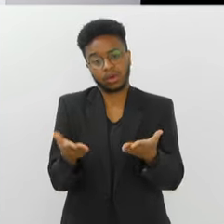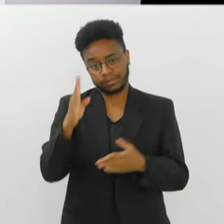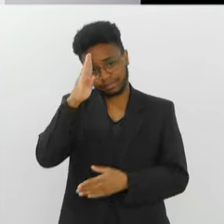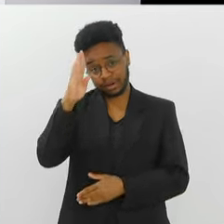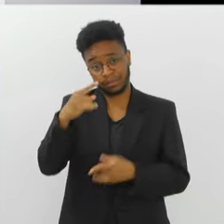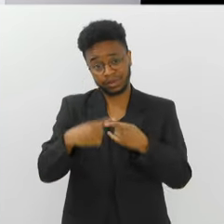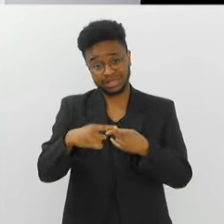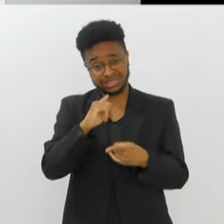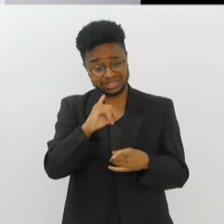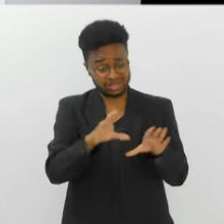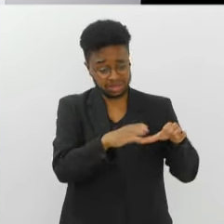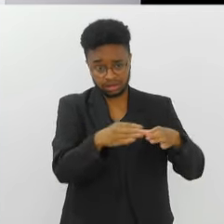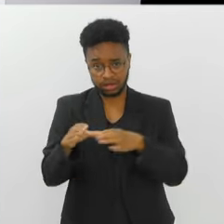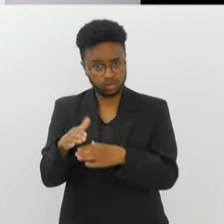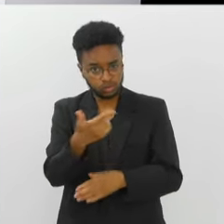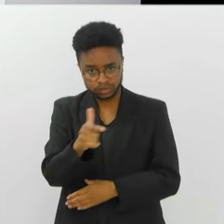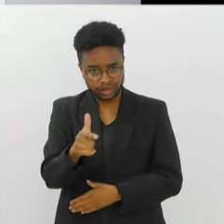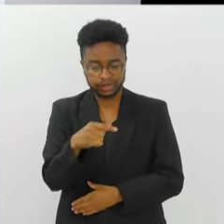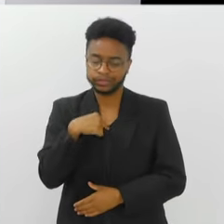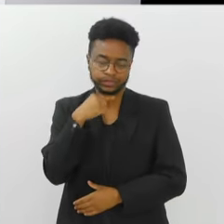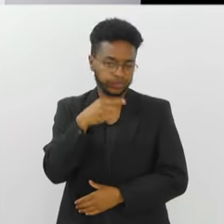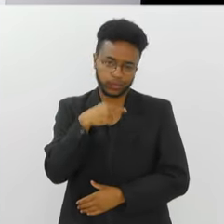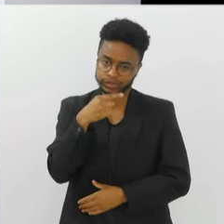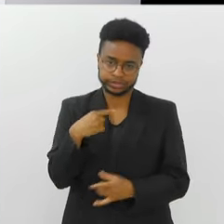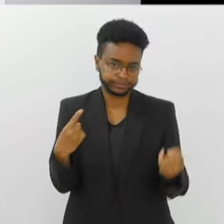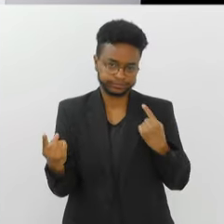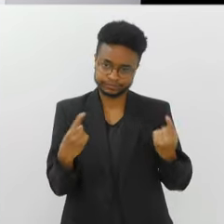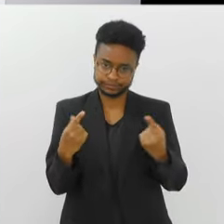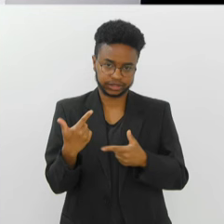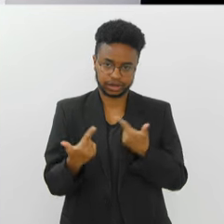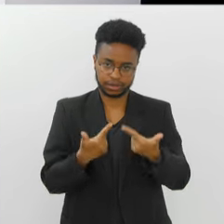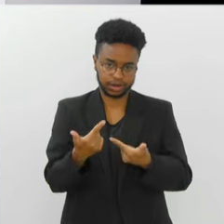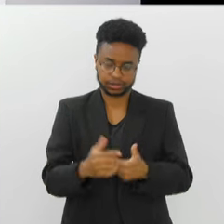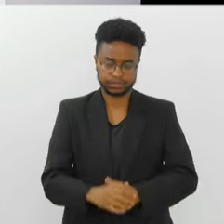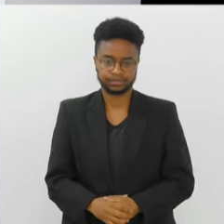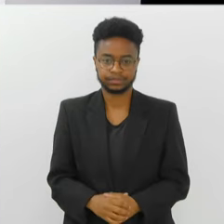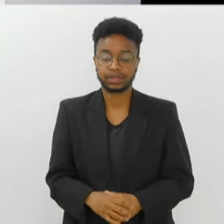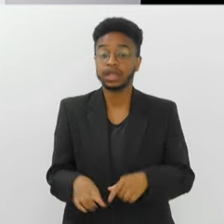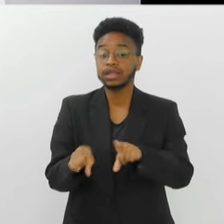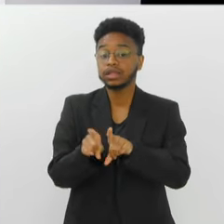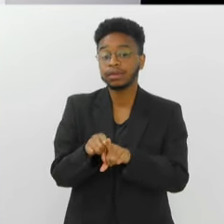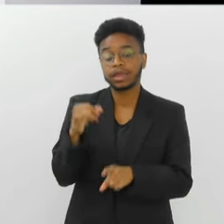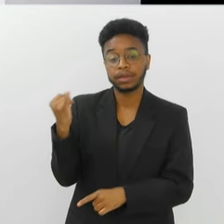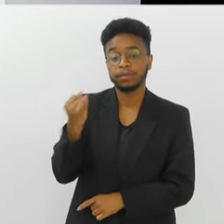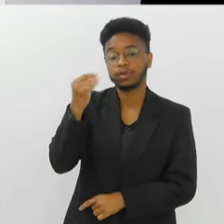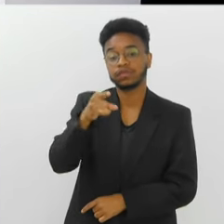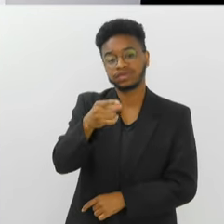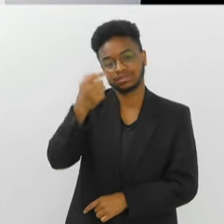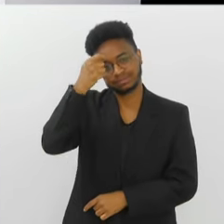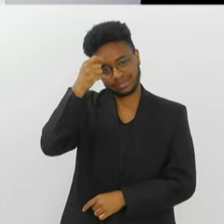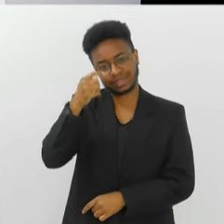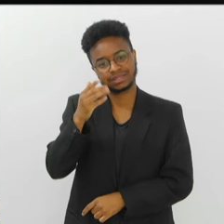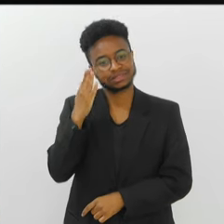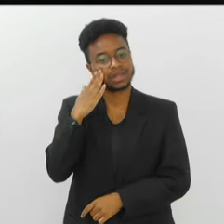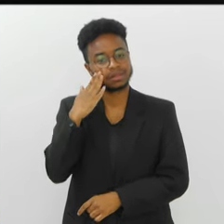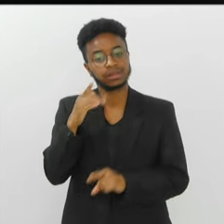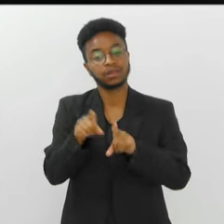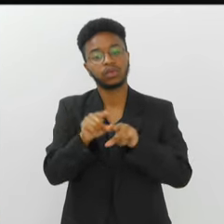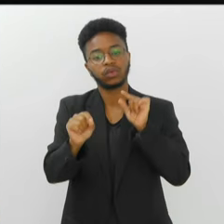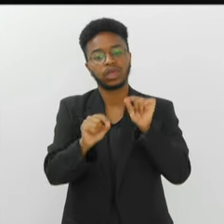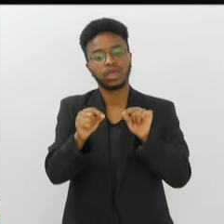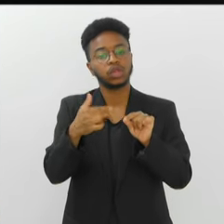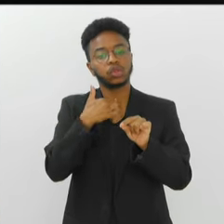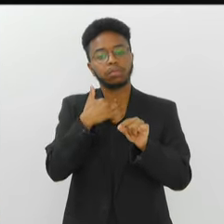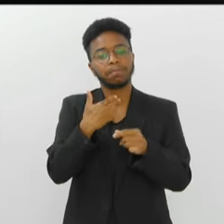mais do que nunca. Porque se eu não tivesse equipe, eu não conseguiria fazer essa dobradinha. E eu acho que é importante, evidente que você tenha essa consciência,